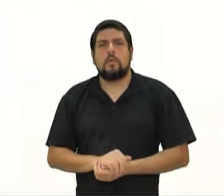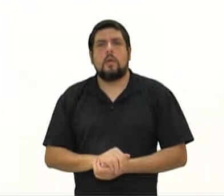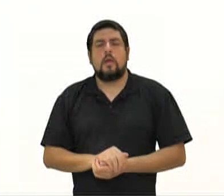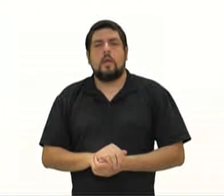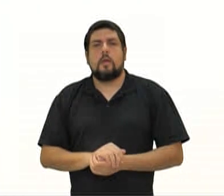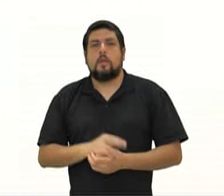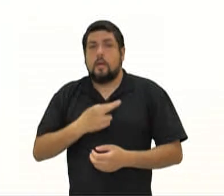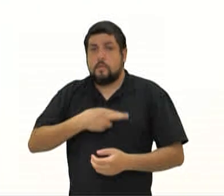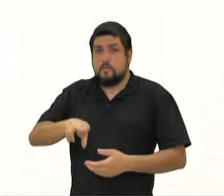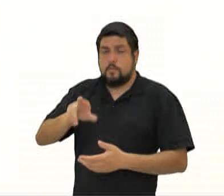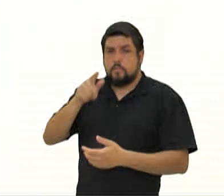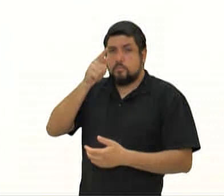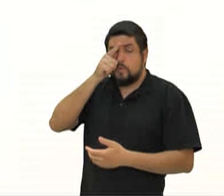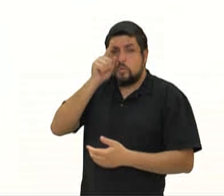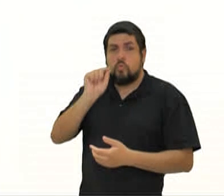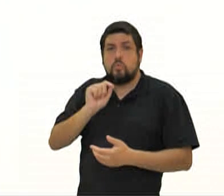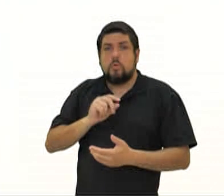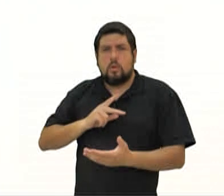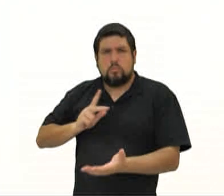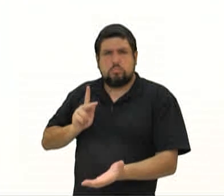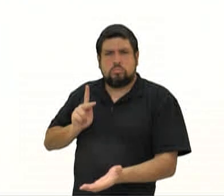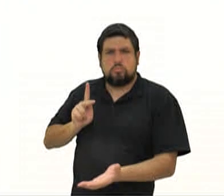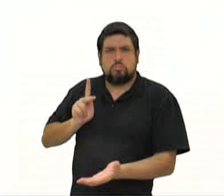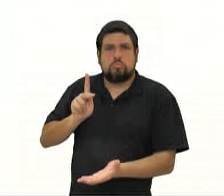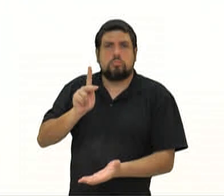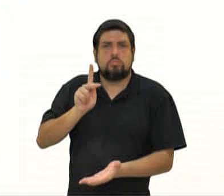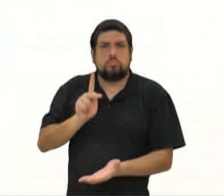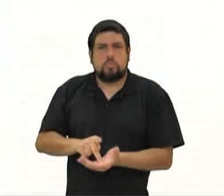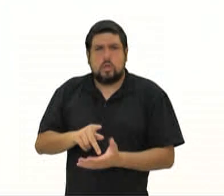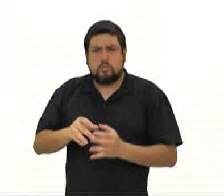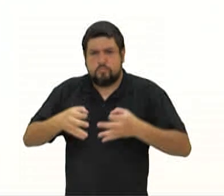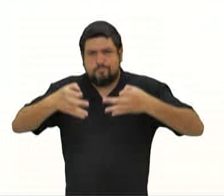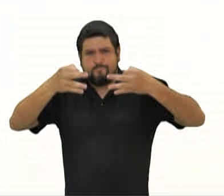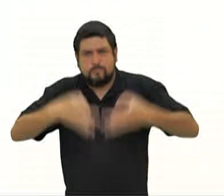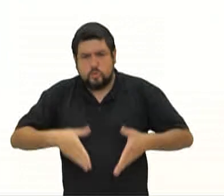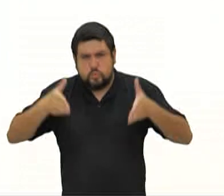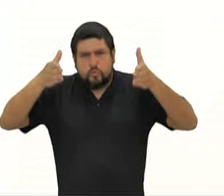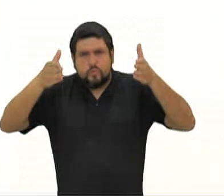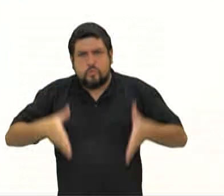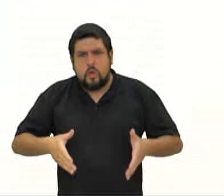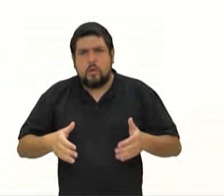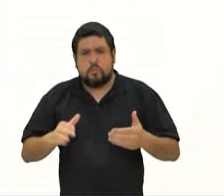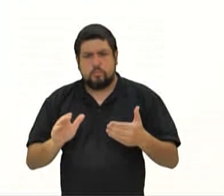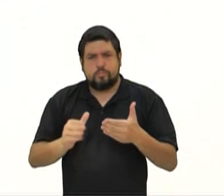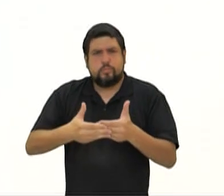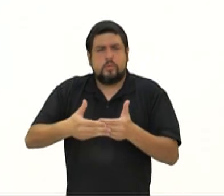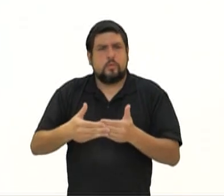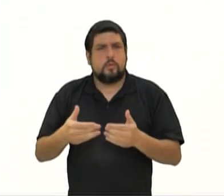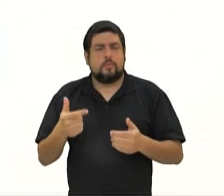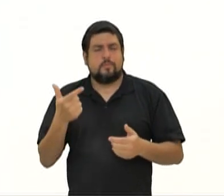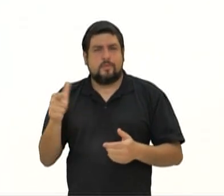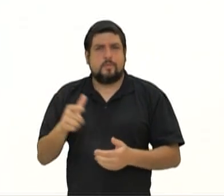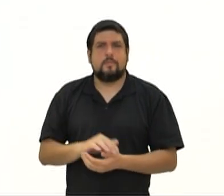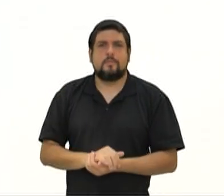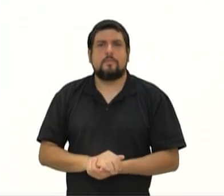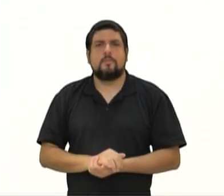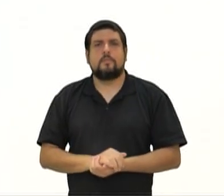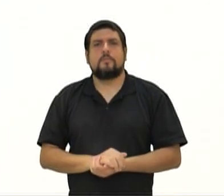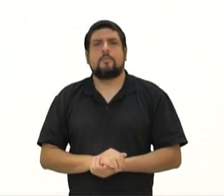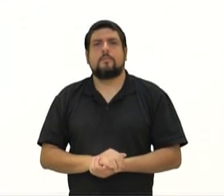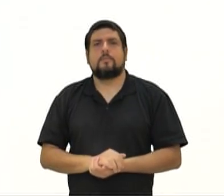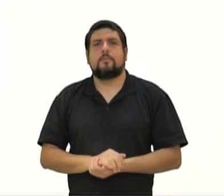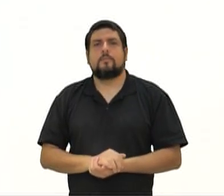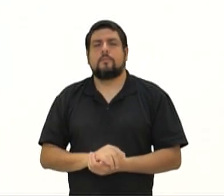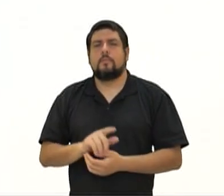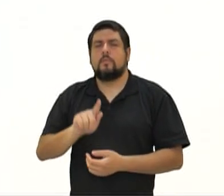verdades absolutas, é isso que nós estamos chamando de corpo sacerdotal fechado, problematizado. No modo